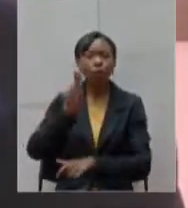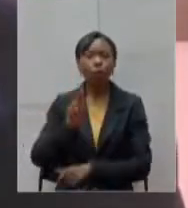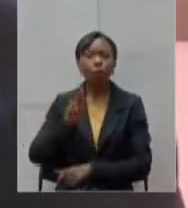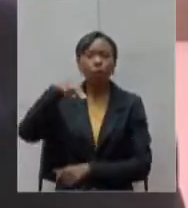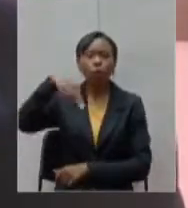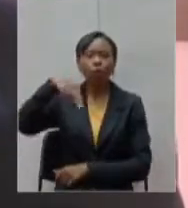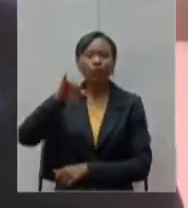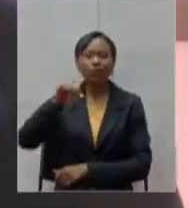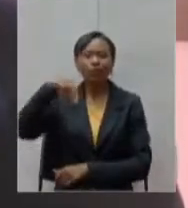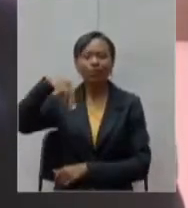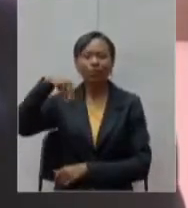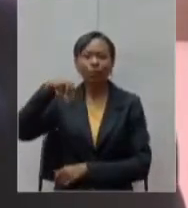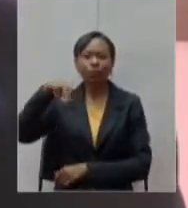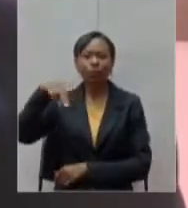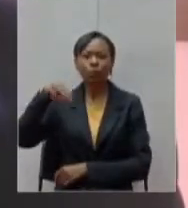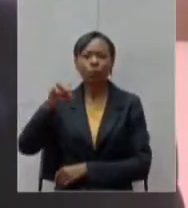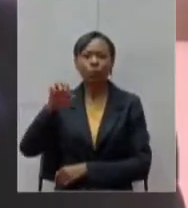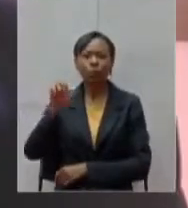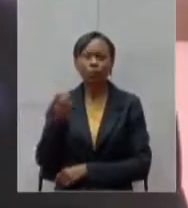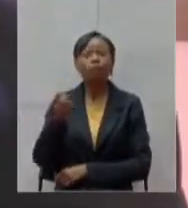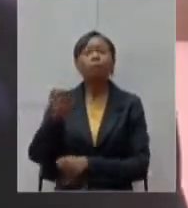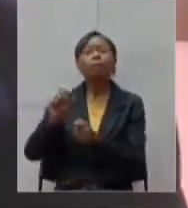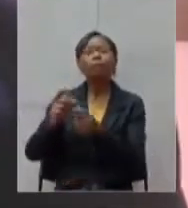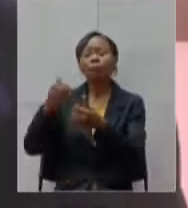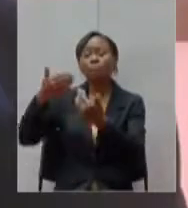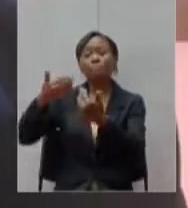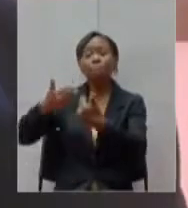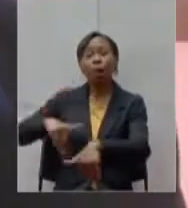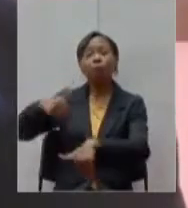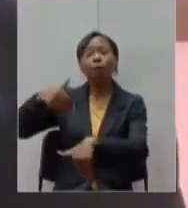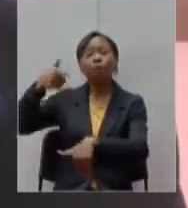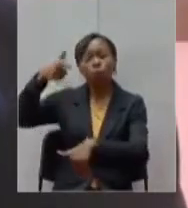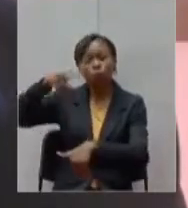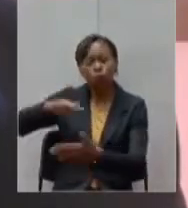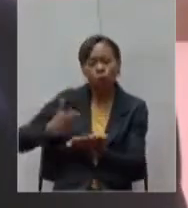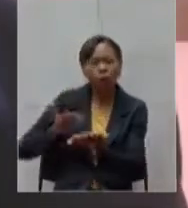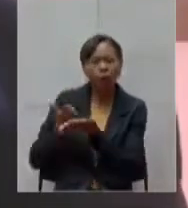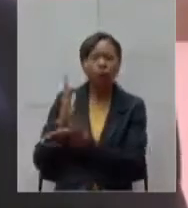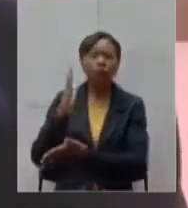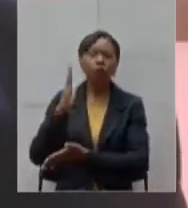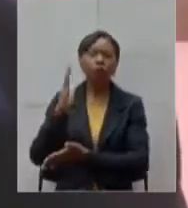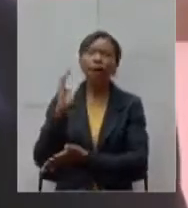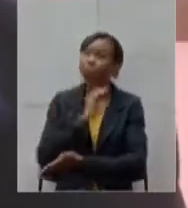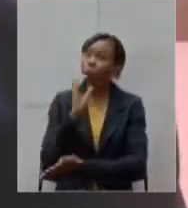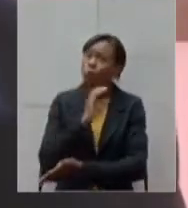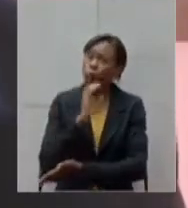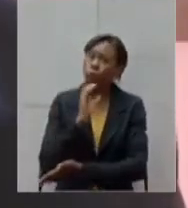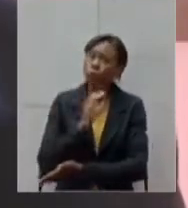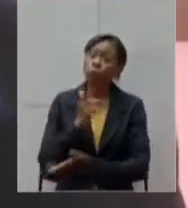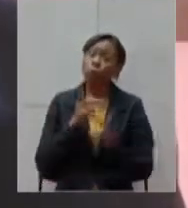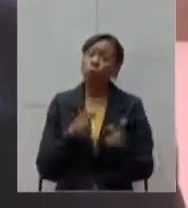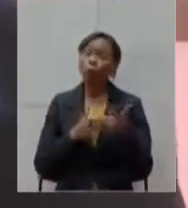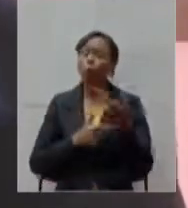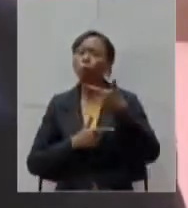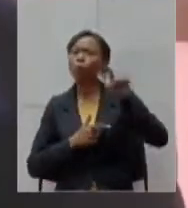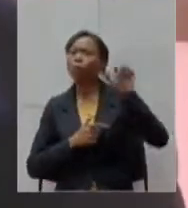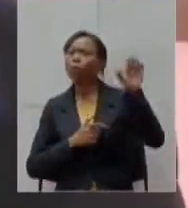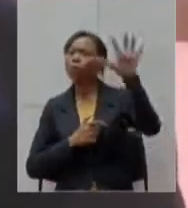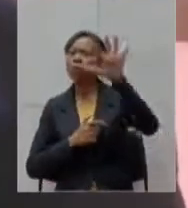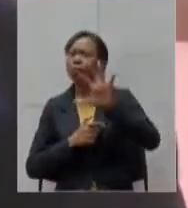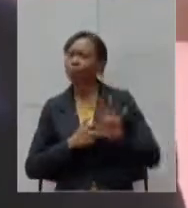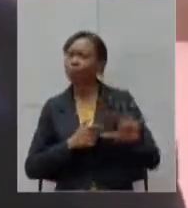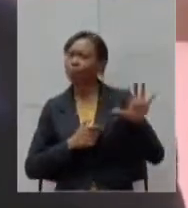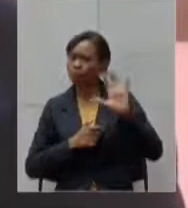prova de revaliação em caráter de urgência como fizeram outros estados só para o senhor